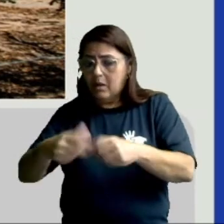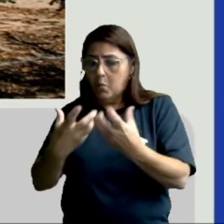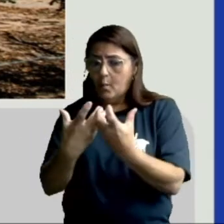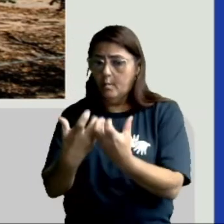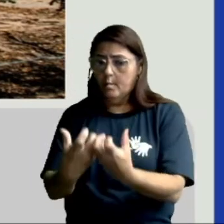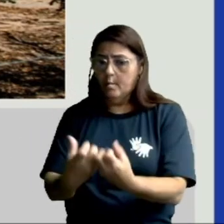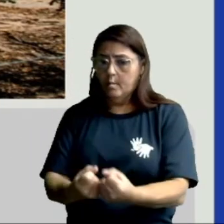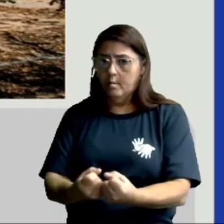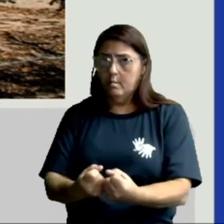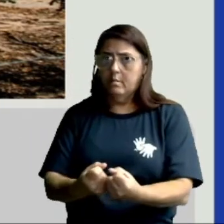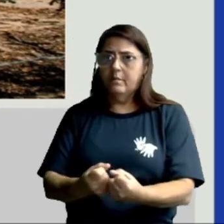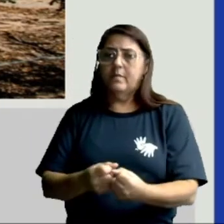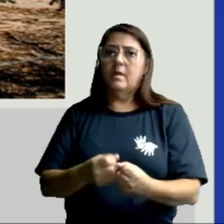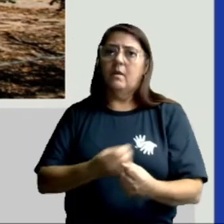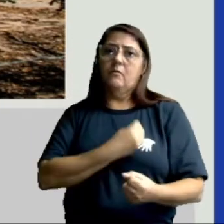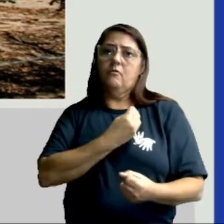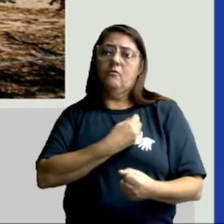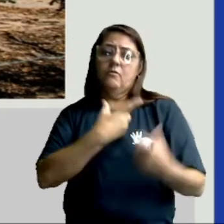como no sertão.